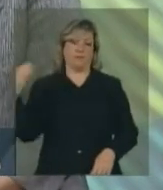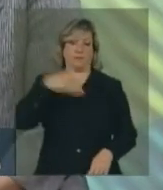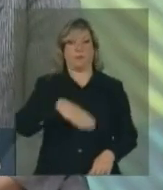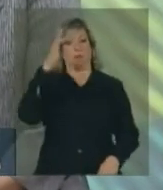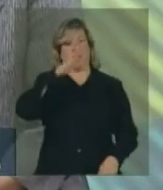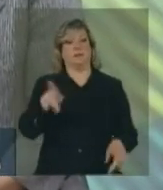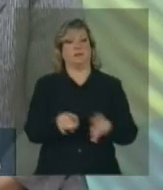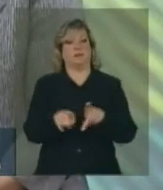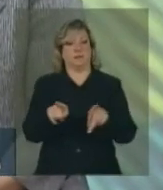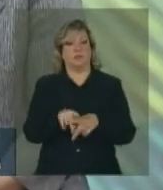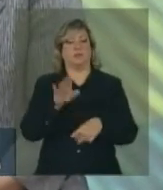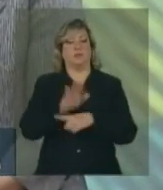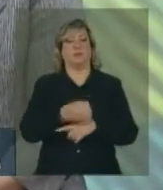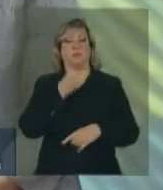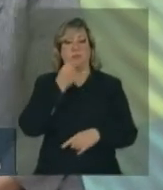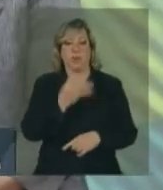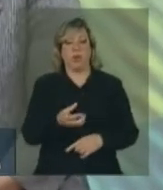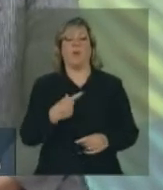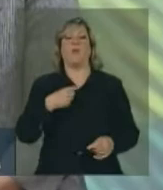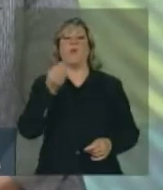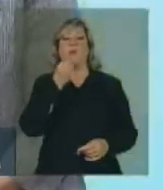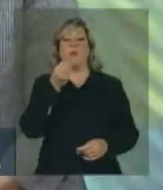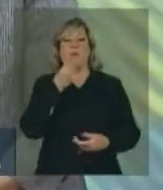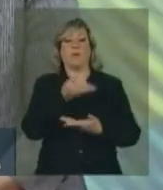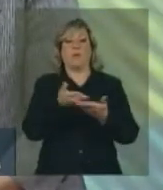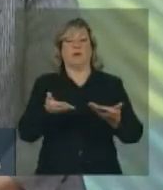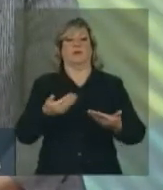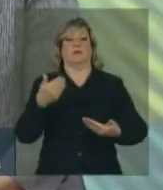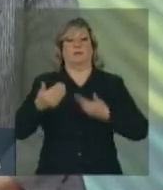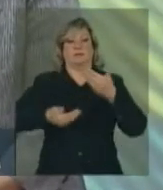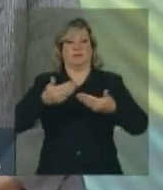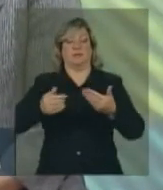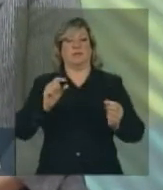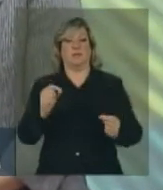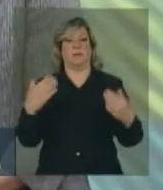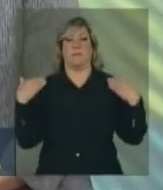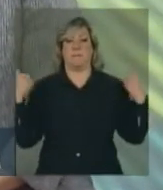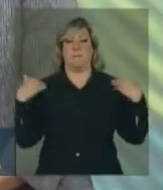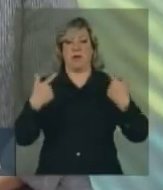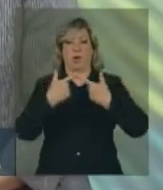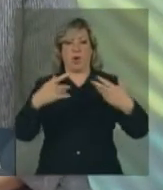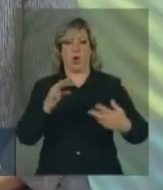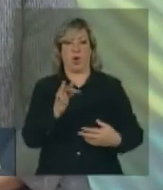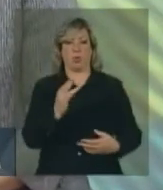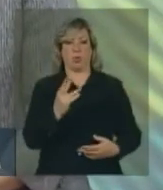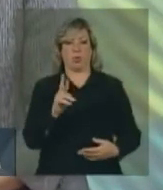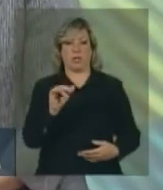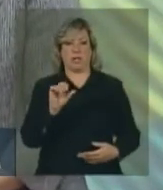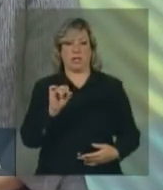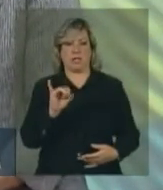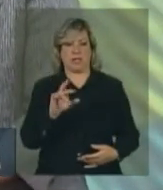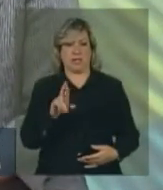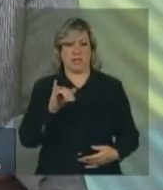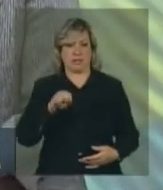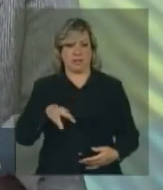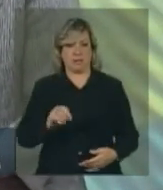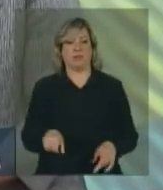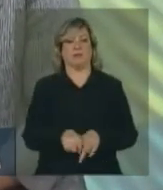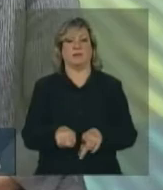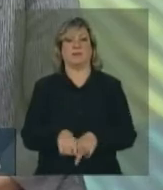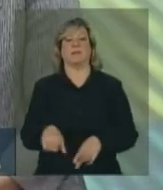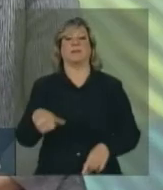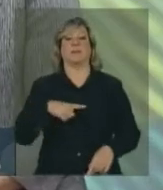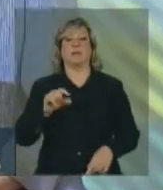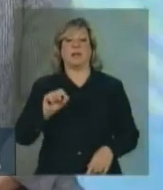possibilidades para a exploração de atividades turísticas. O êxito do voo direto São Paulo